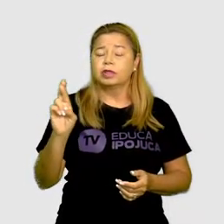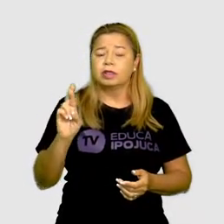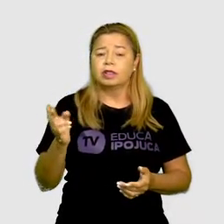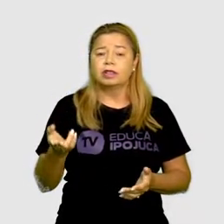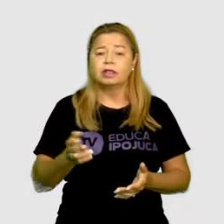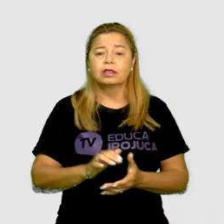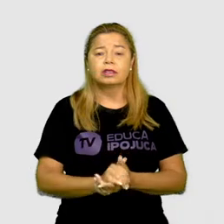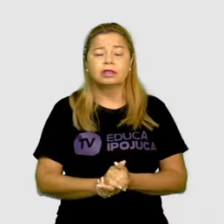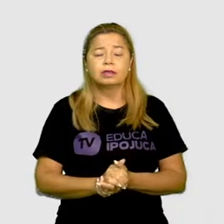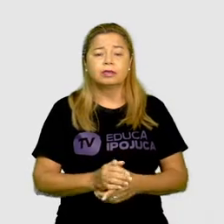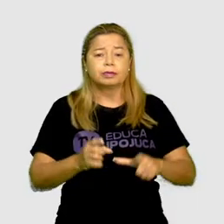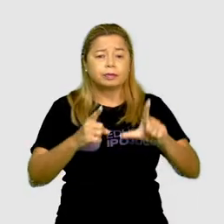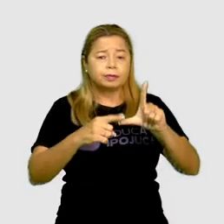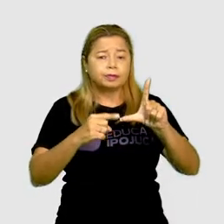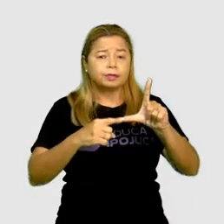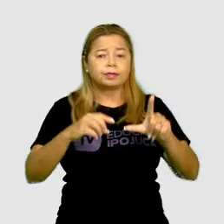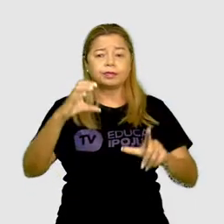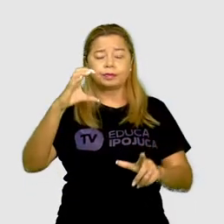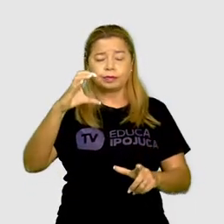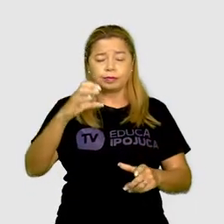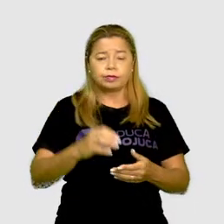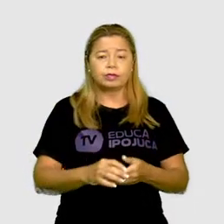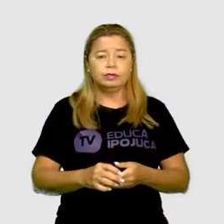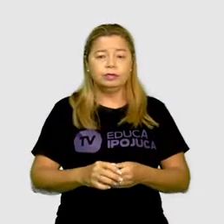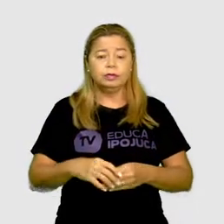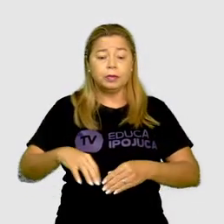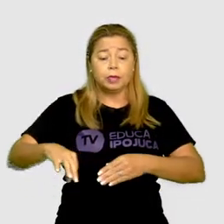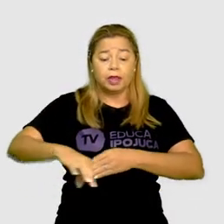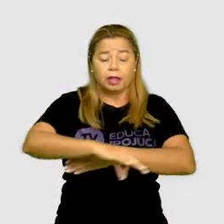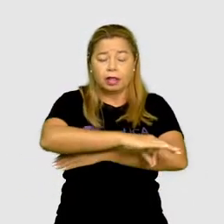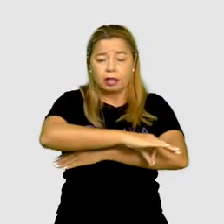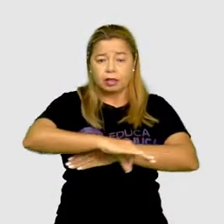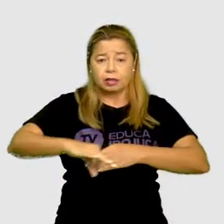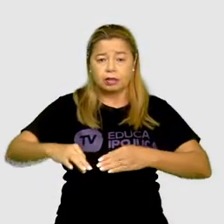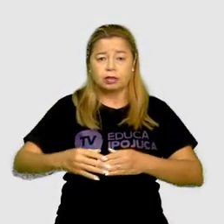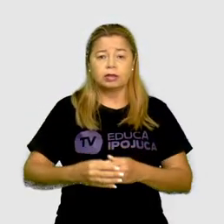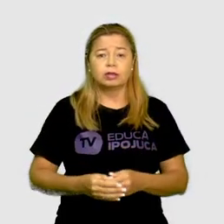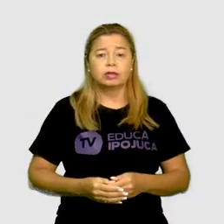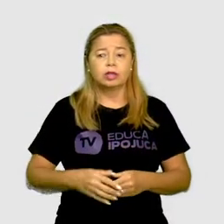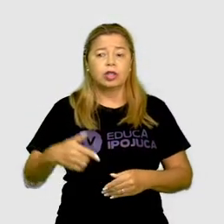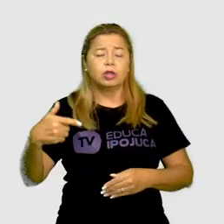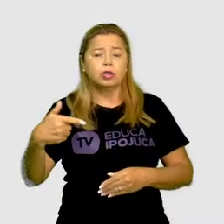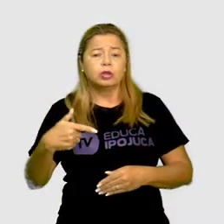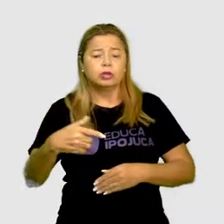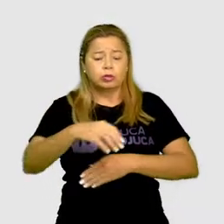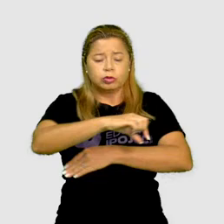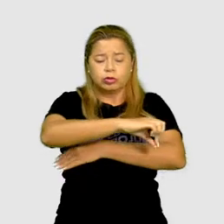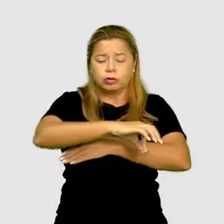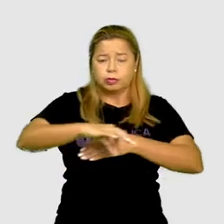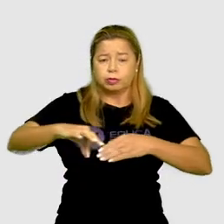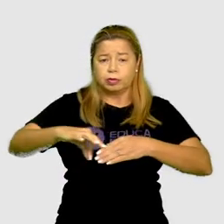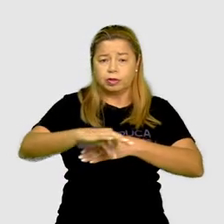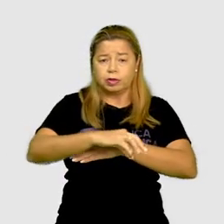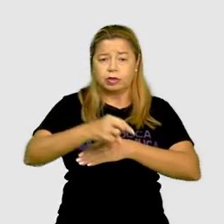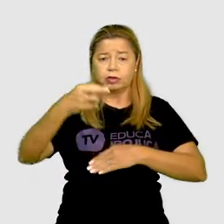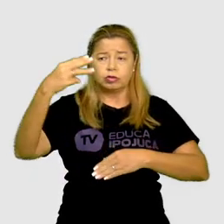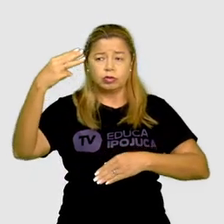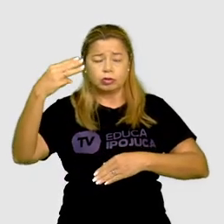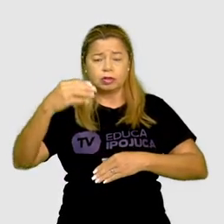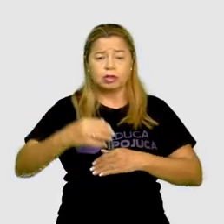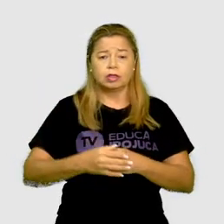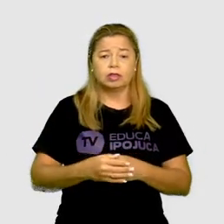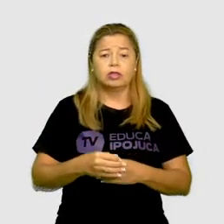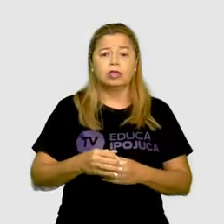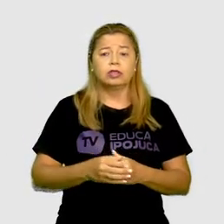letra C nós temos metros cúbicos. 2 metros cúbicos e 8